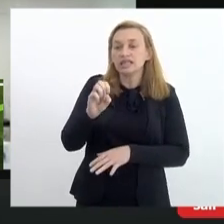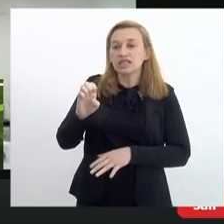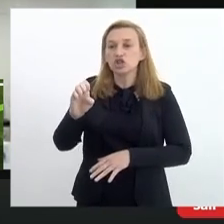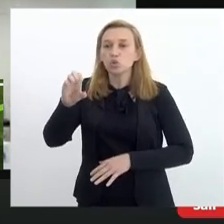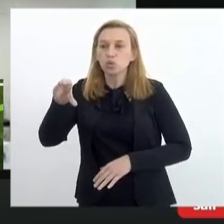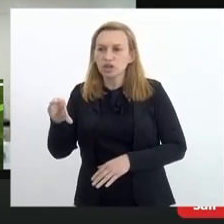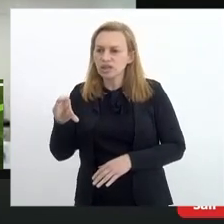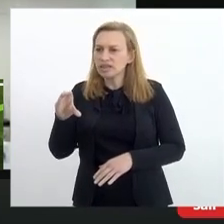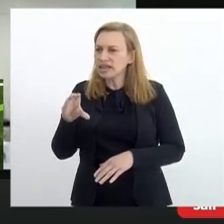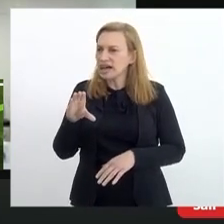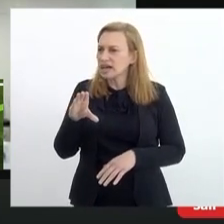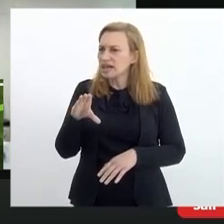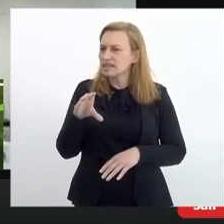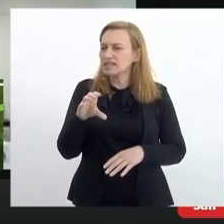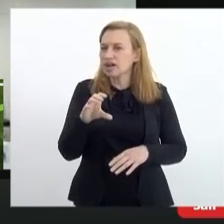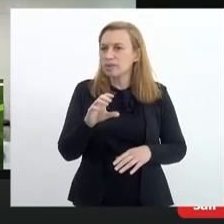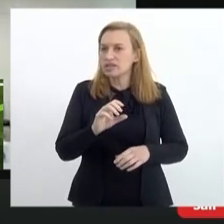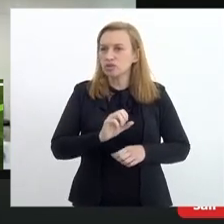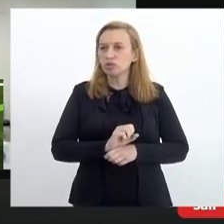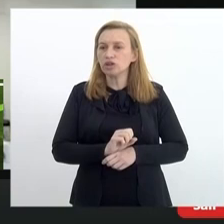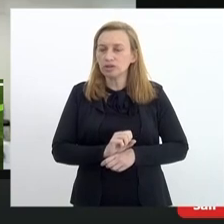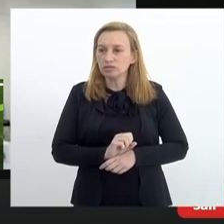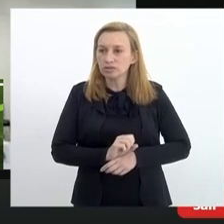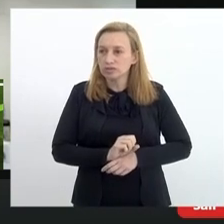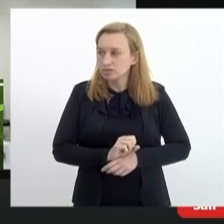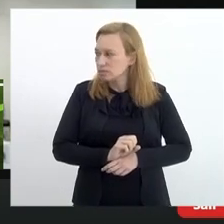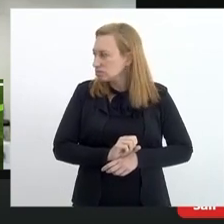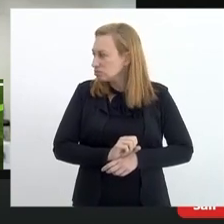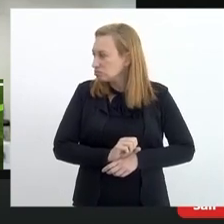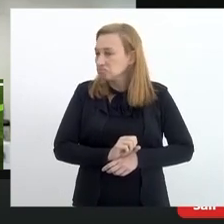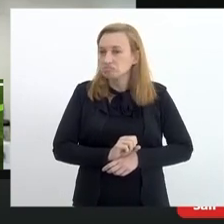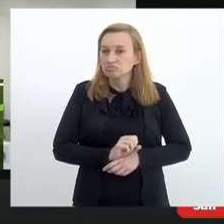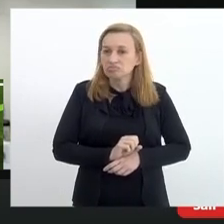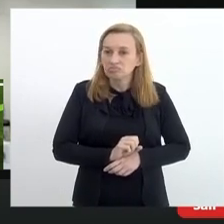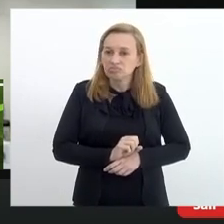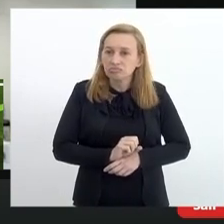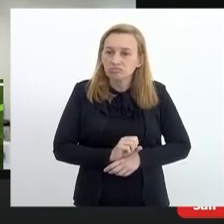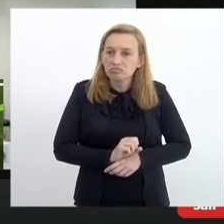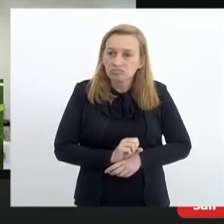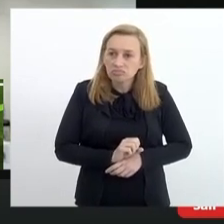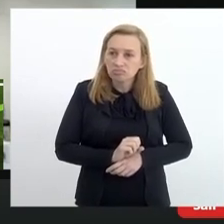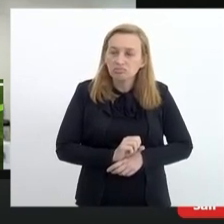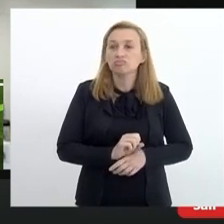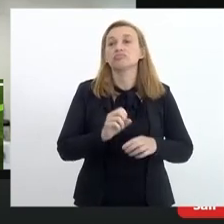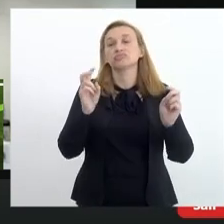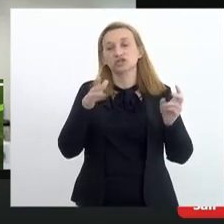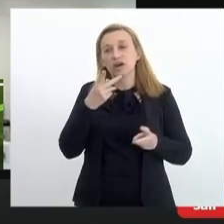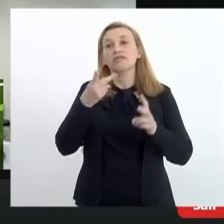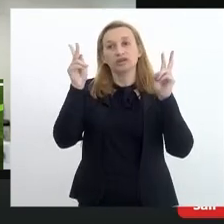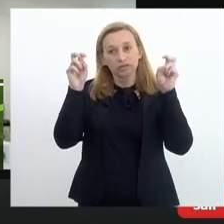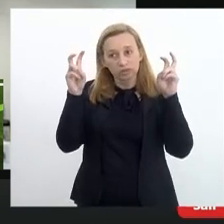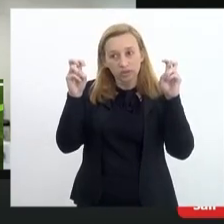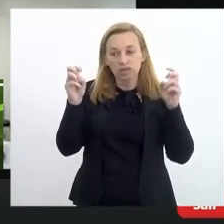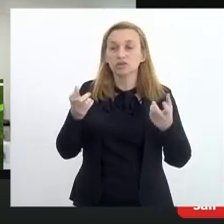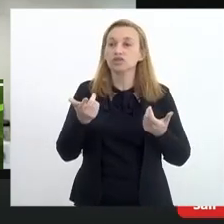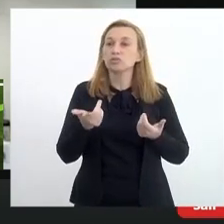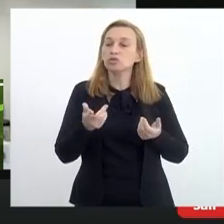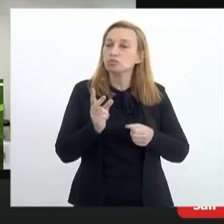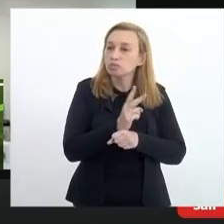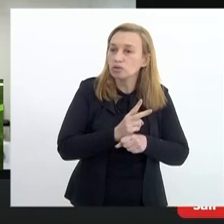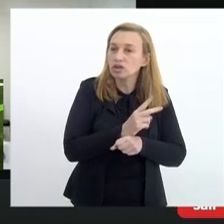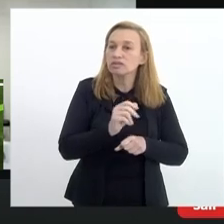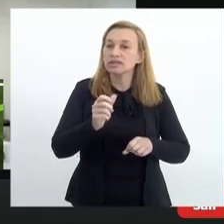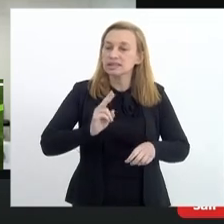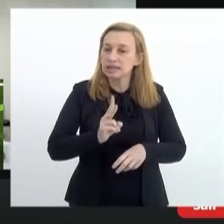em relação à ajuda de custos dos inspetores, que nunca sofreu reajuste, já fizemos um estudo sobre isso, então estamos buscando sempre a